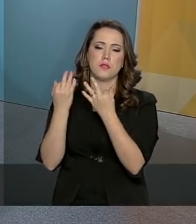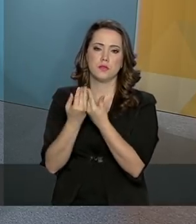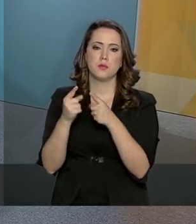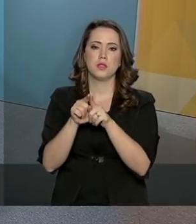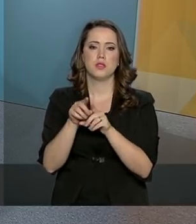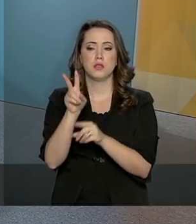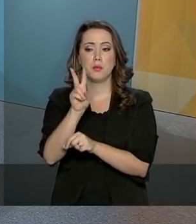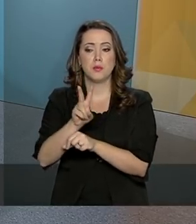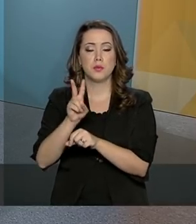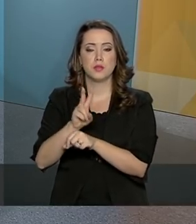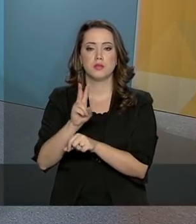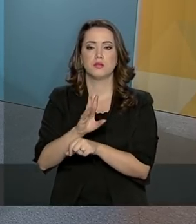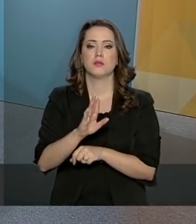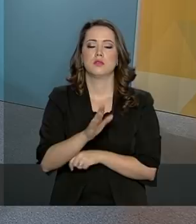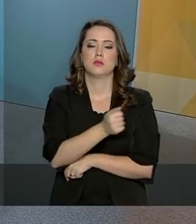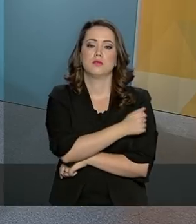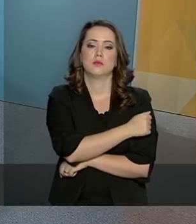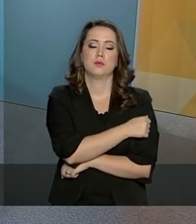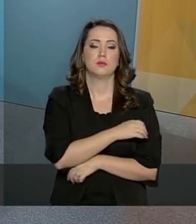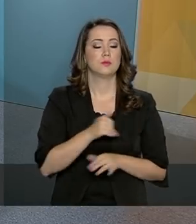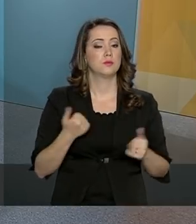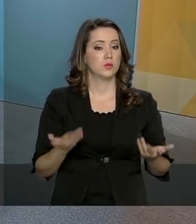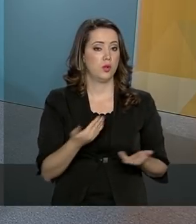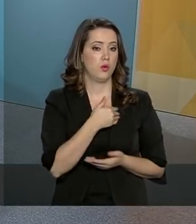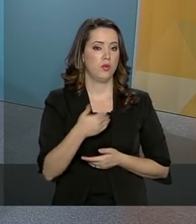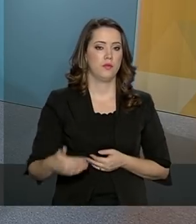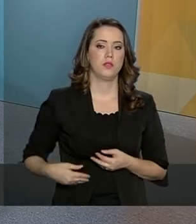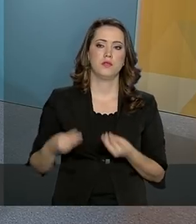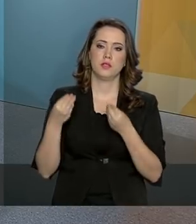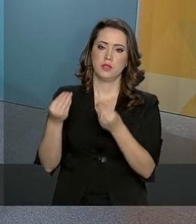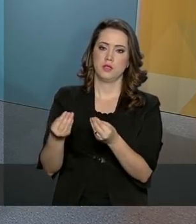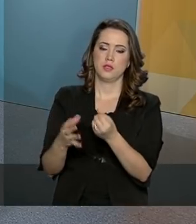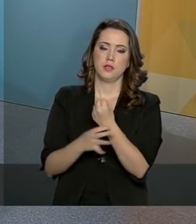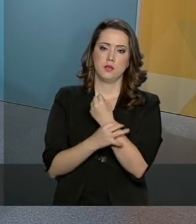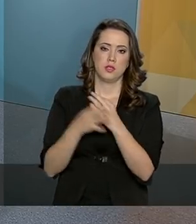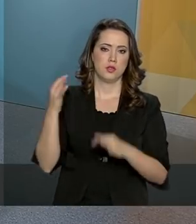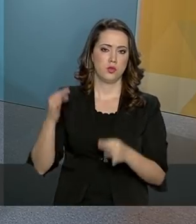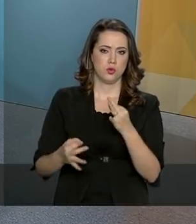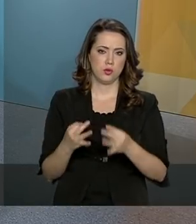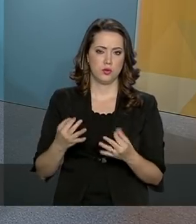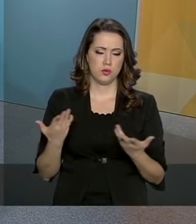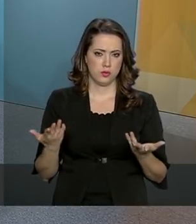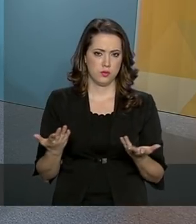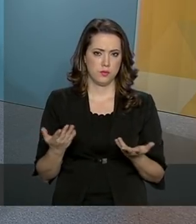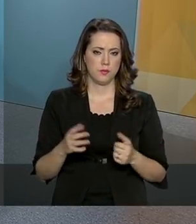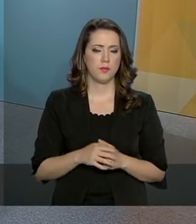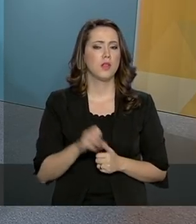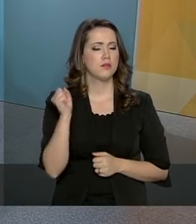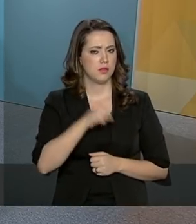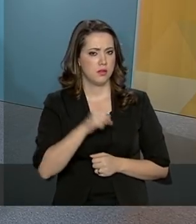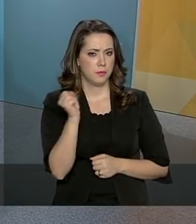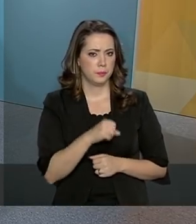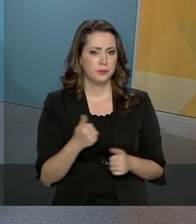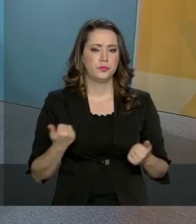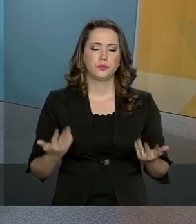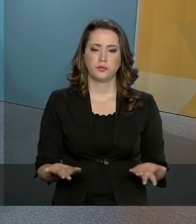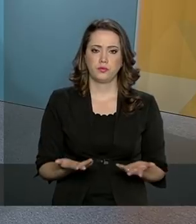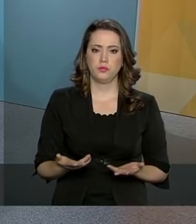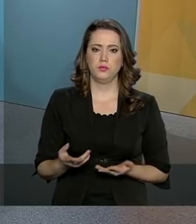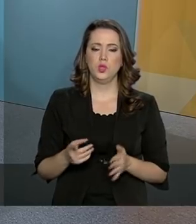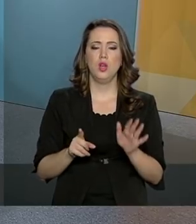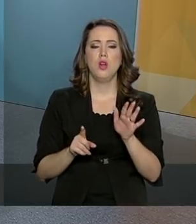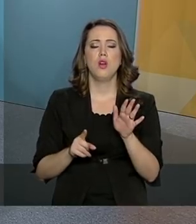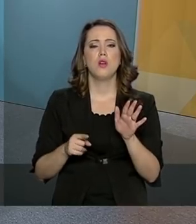especial na proteção do aluno. Dessa forma o governo vai garantir segurança jurídica, né? Para quem optar por essa modalidade. Sim, Você